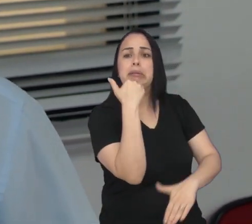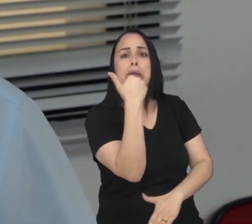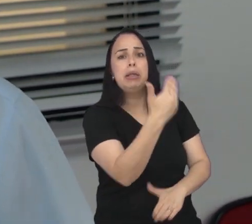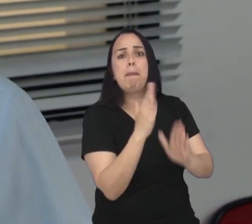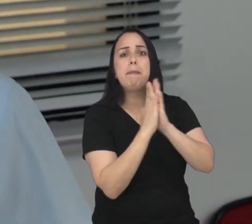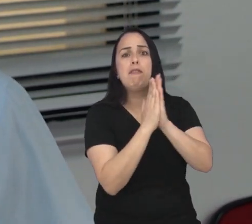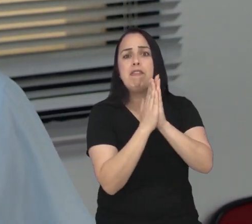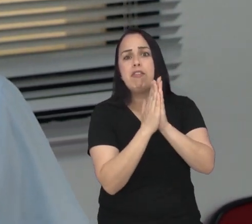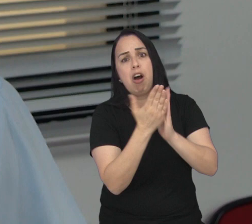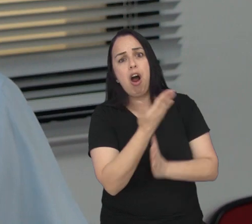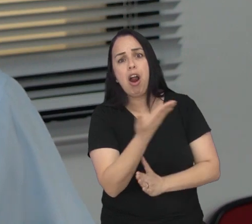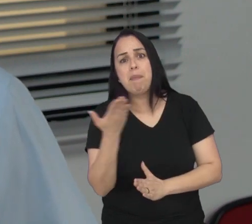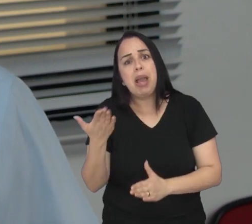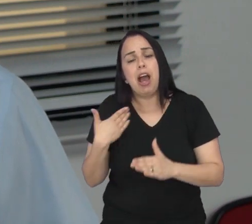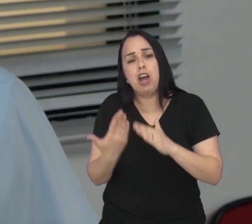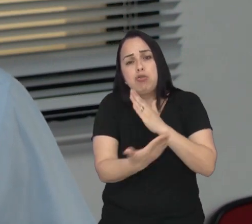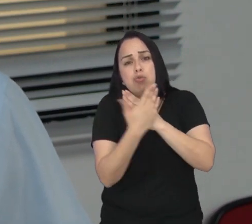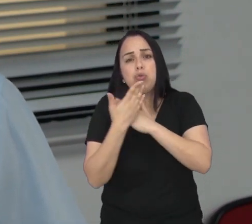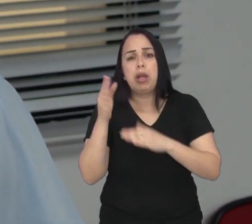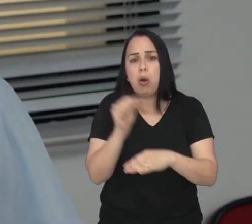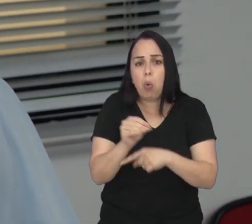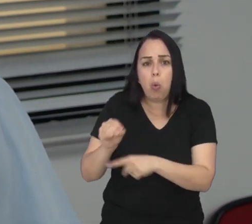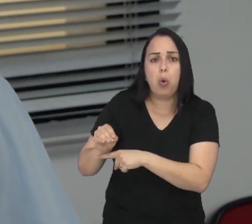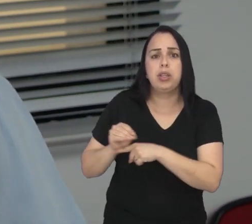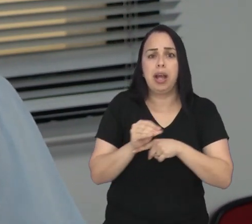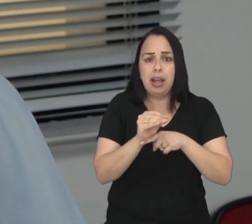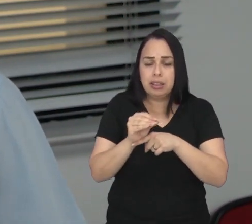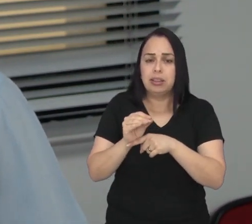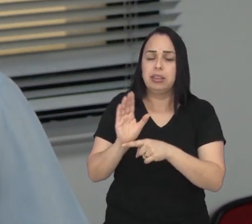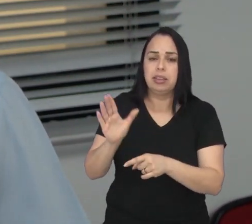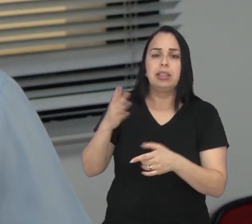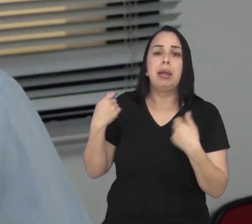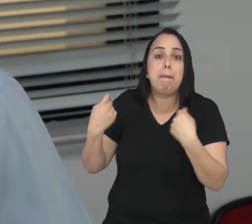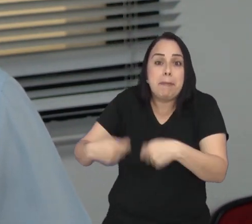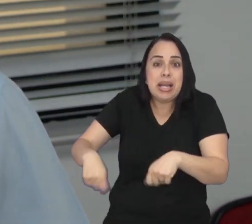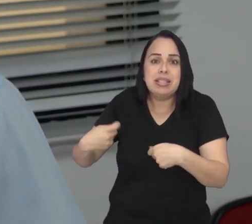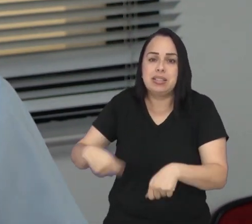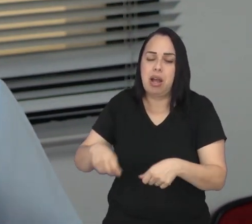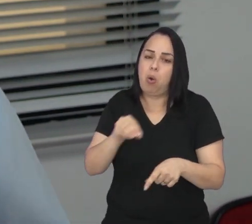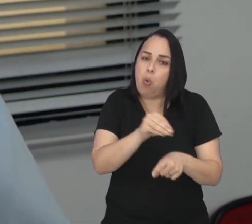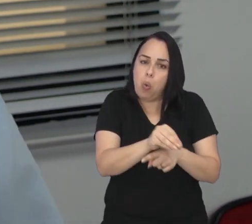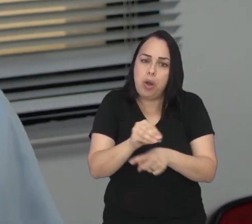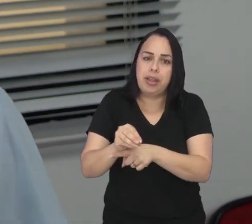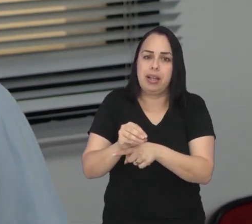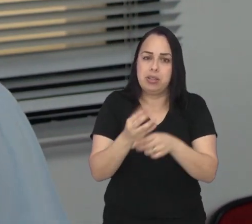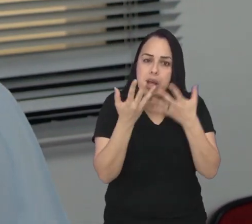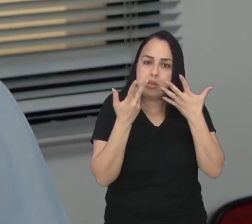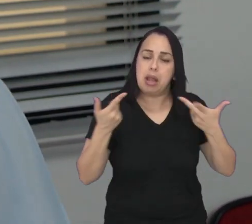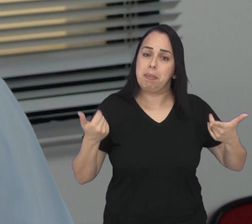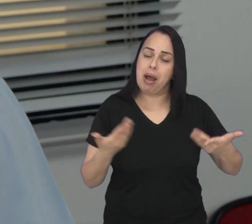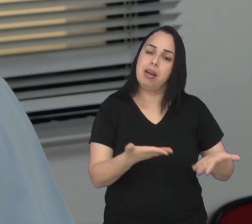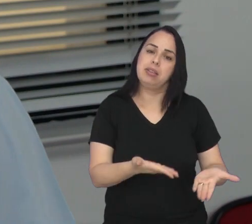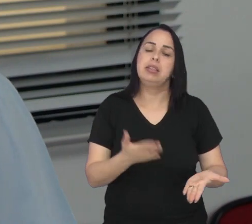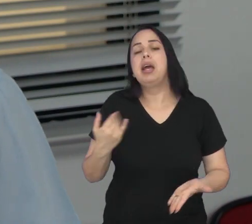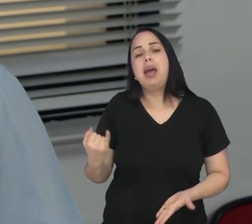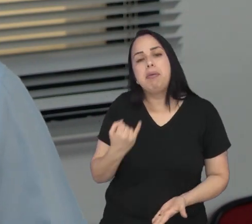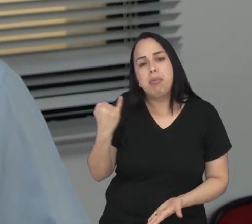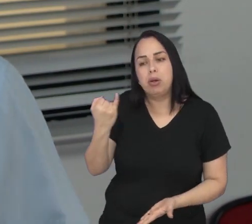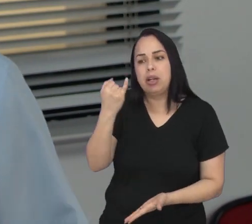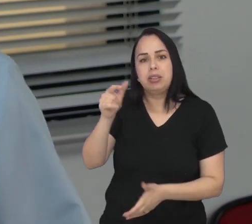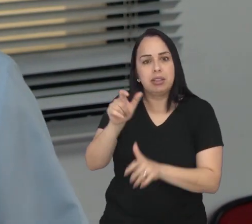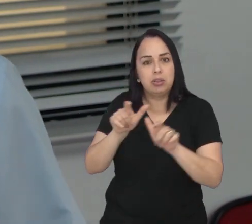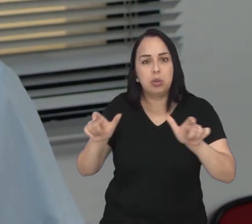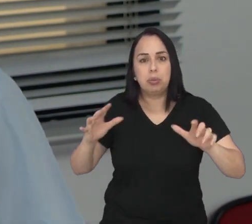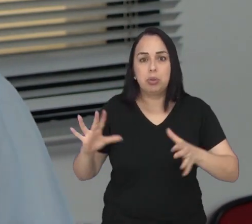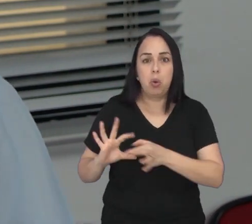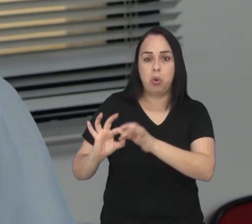empresas para poder atender a demanda dessas entidades que precisa para poder atender os nossos animais. Então é